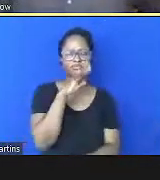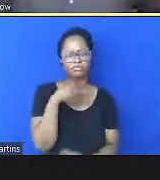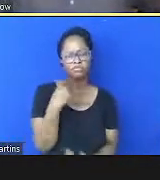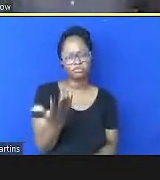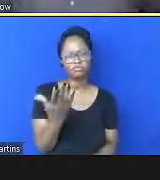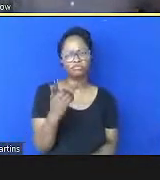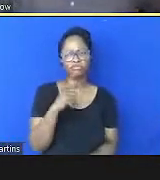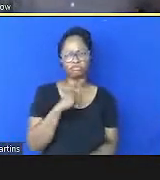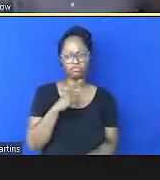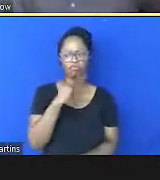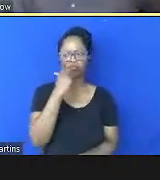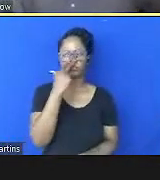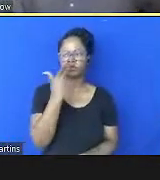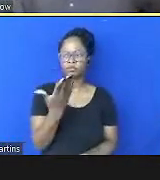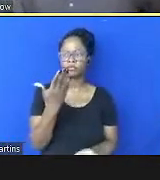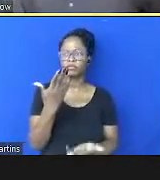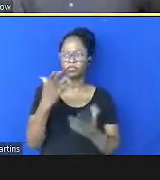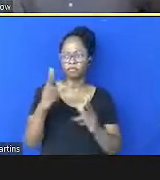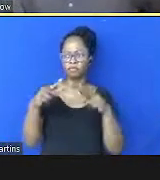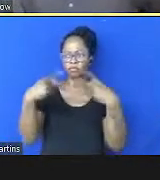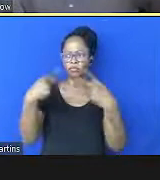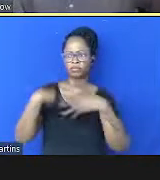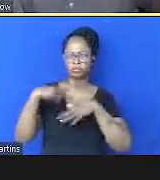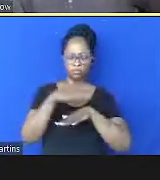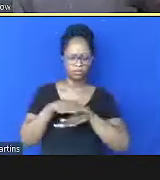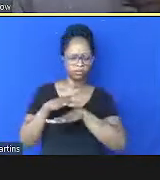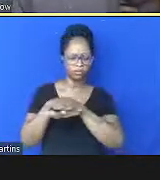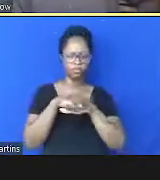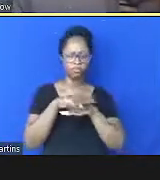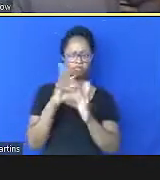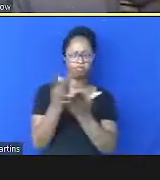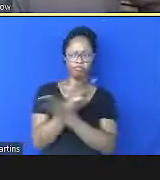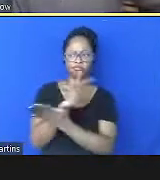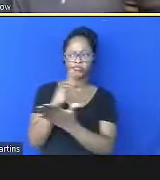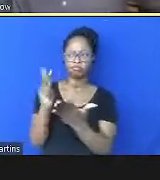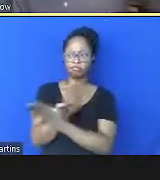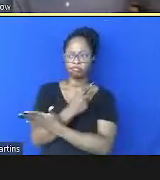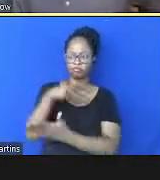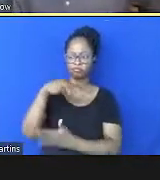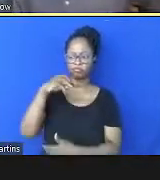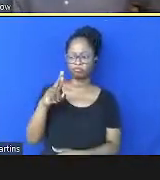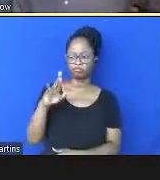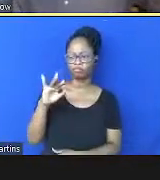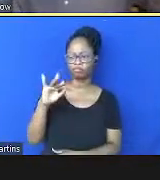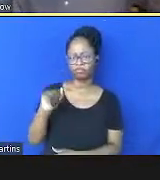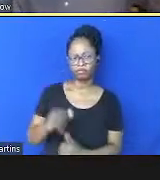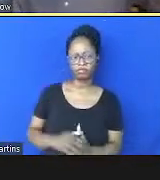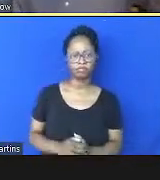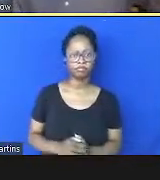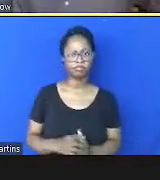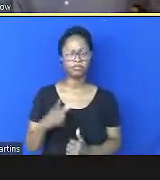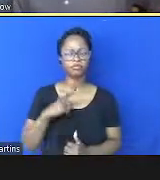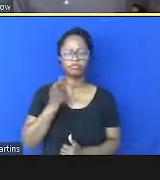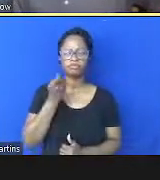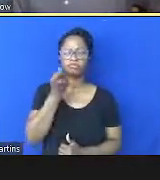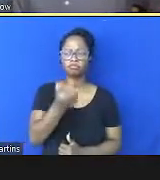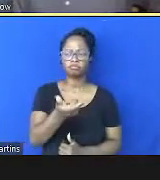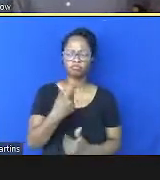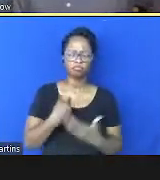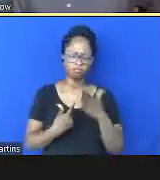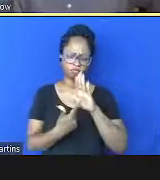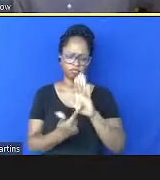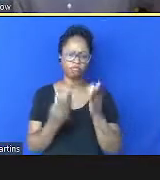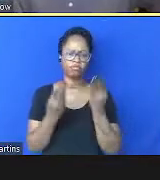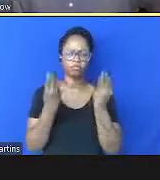dobram praticamente as fatalidades de malária e os poucos diagramas vão mostrar como no